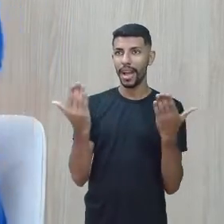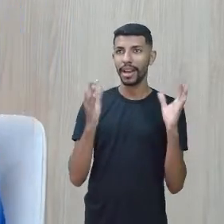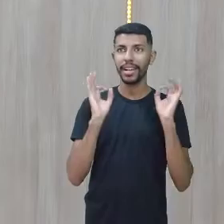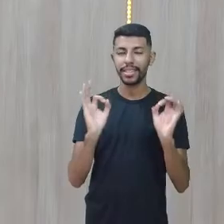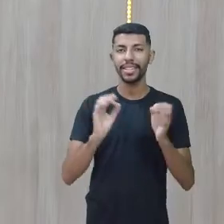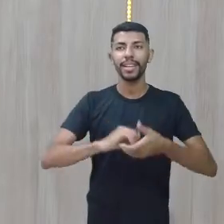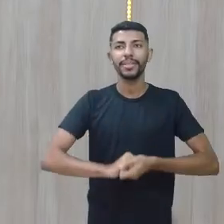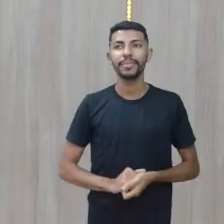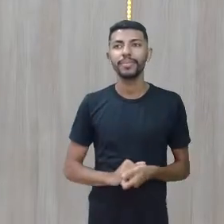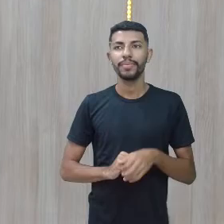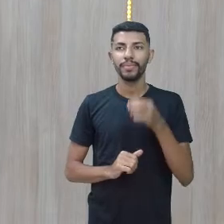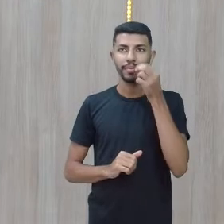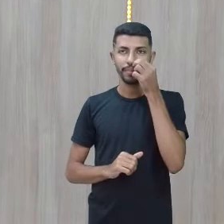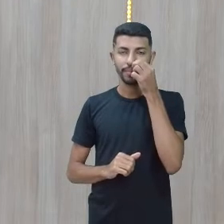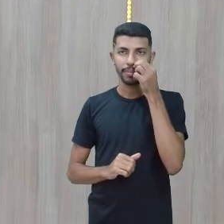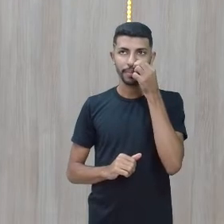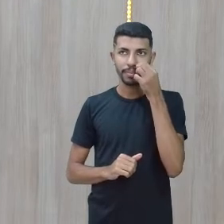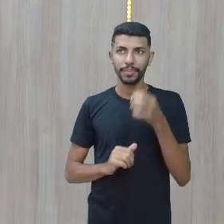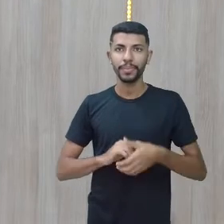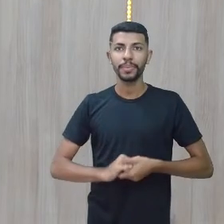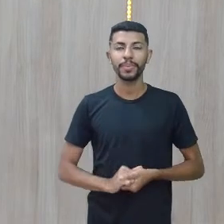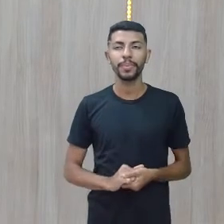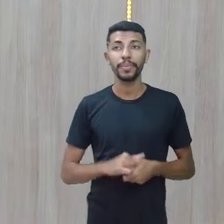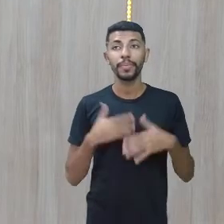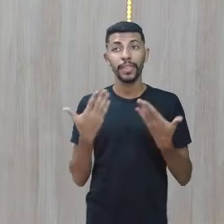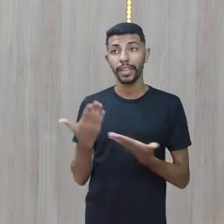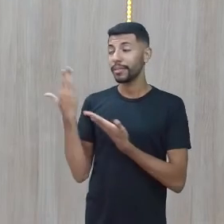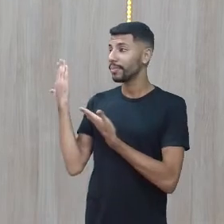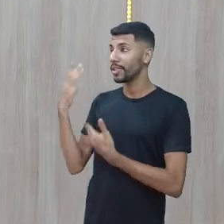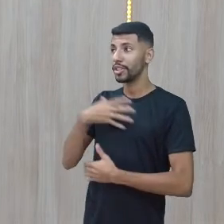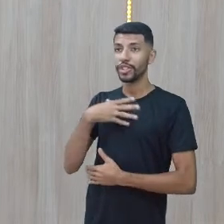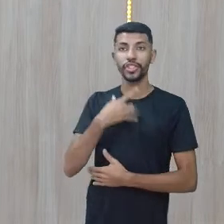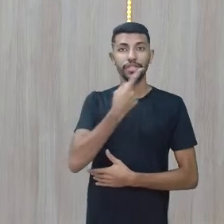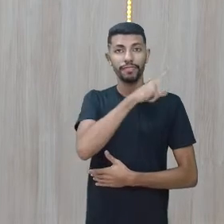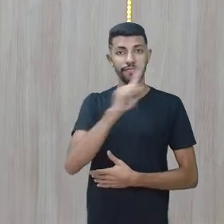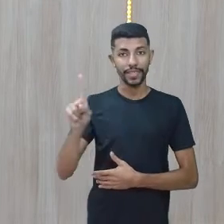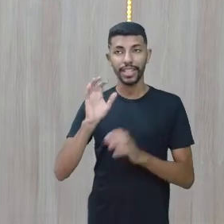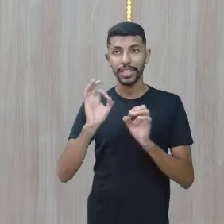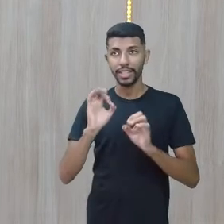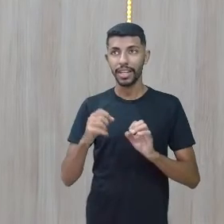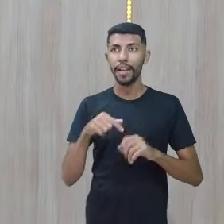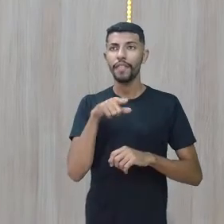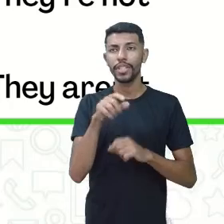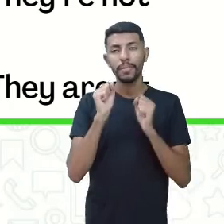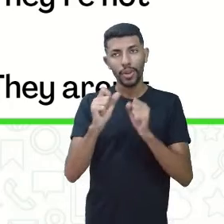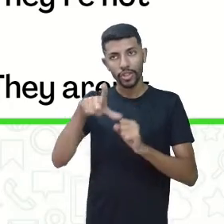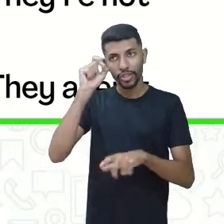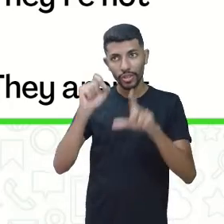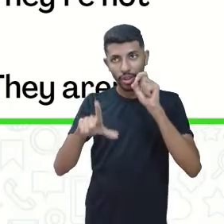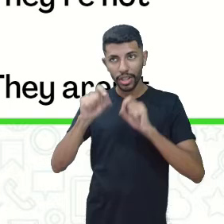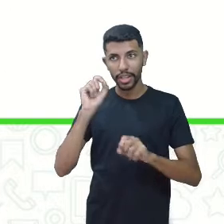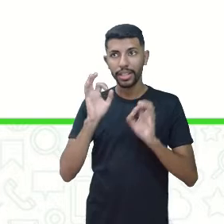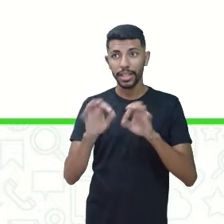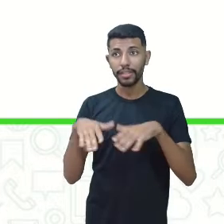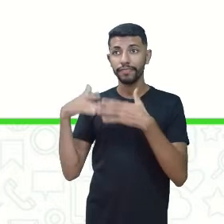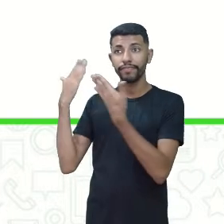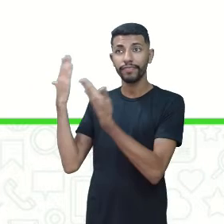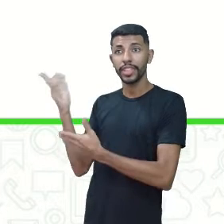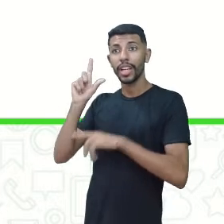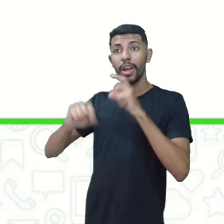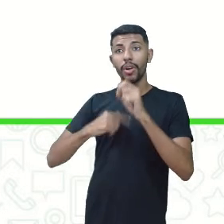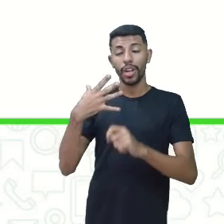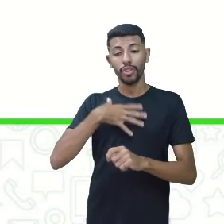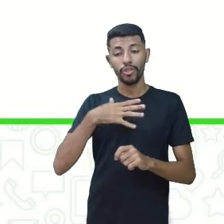Ok, então vamos lá. Aqui a forma negativa, como nós já vimos, você pode escolher. Aqui a forma interrogativa